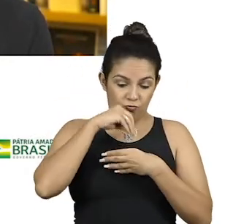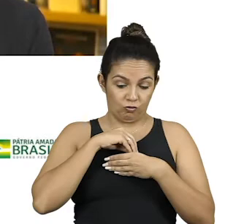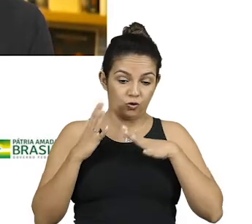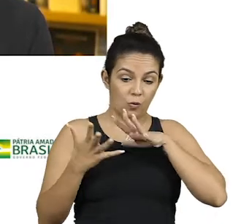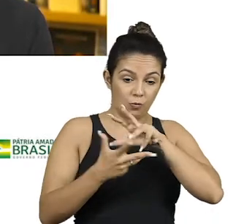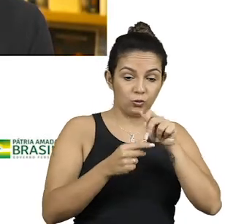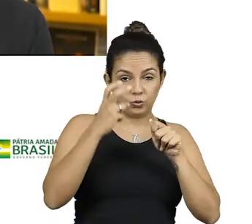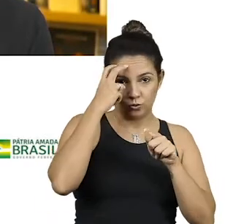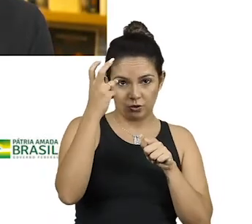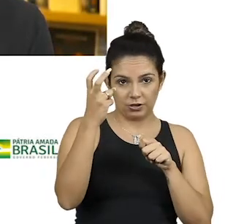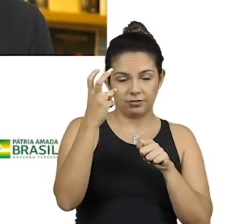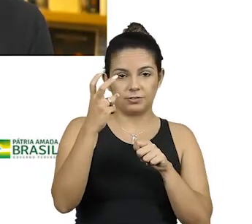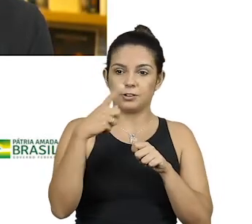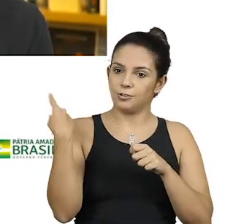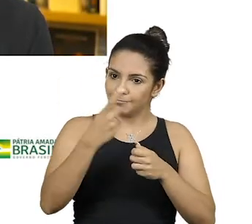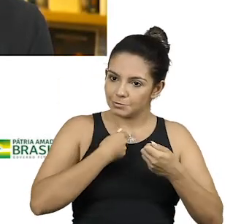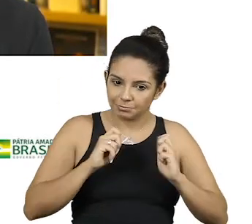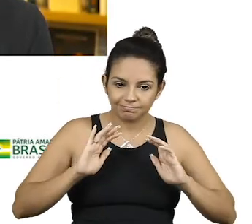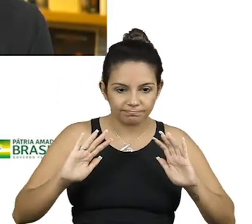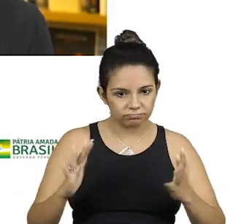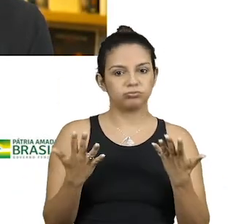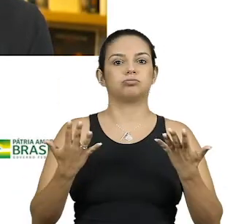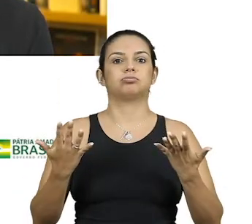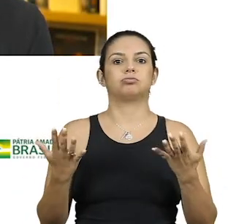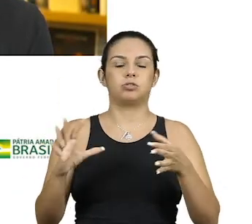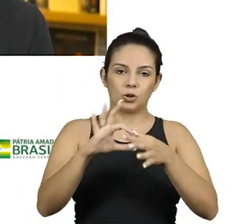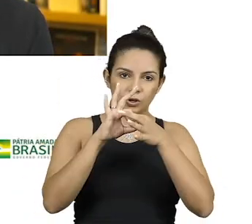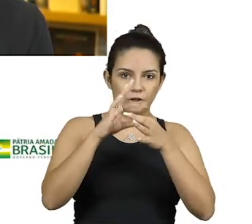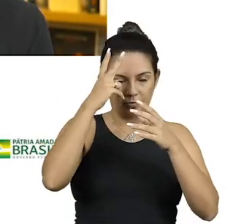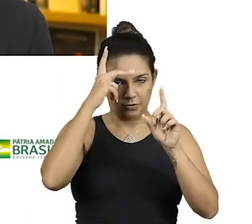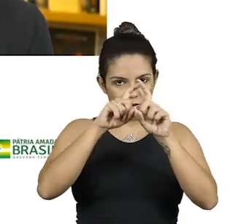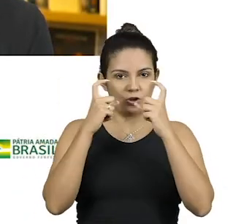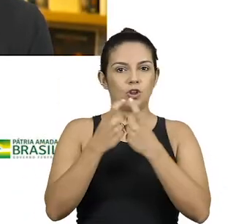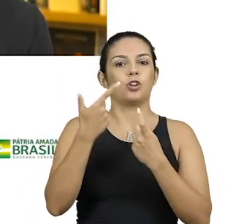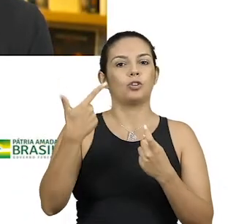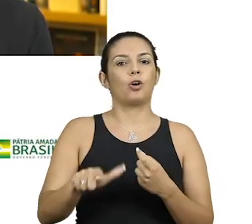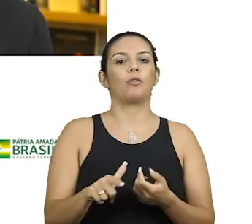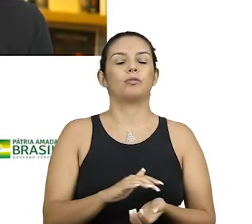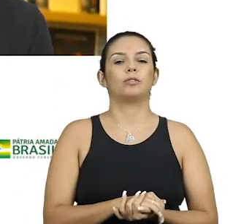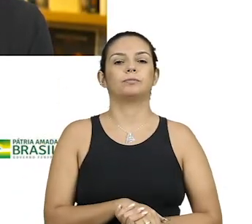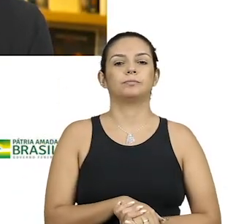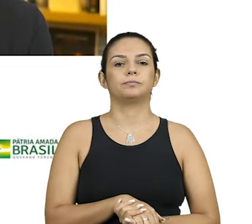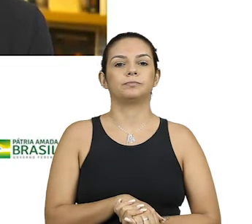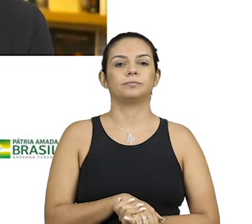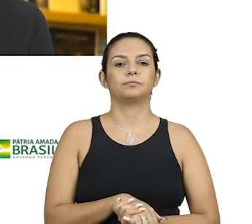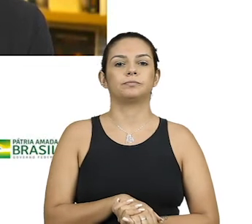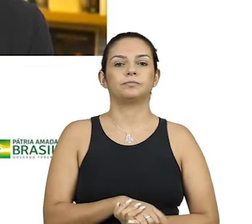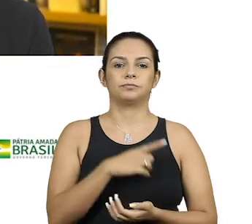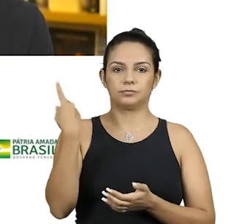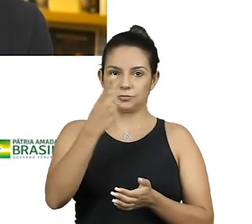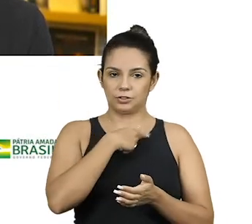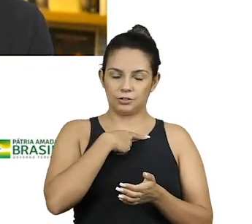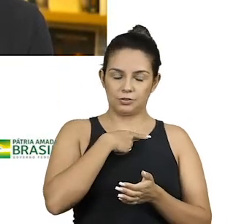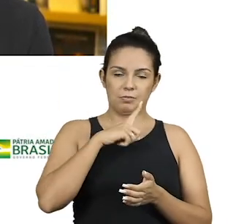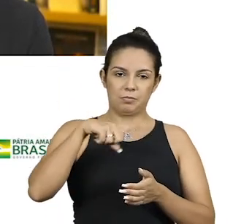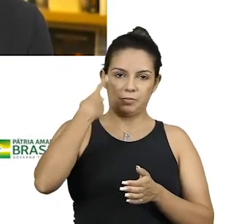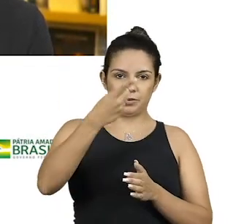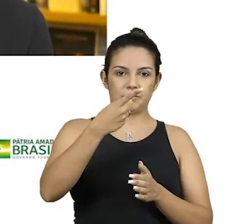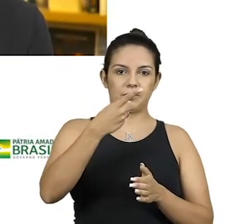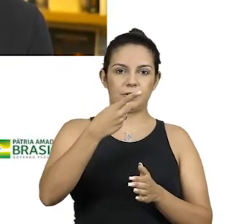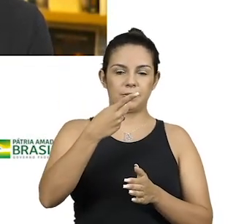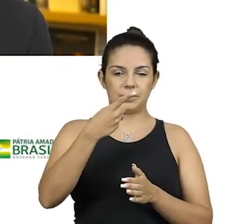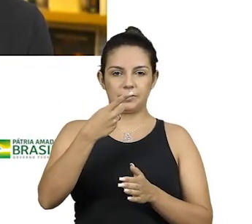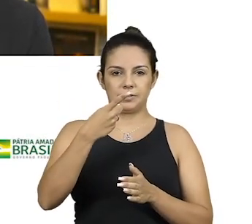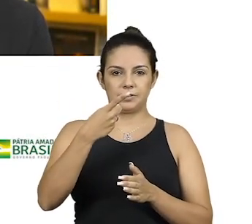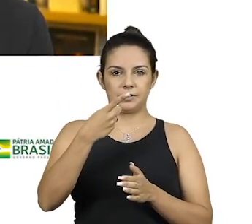mundo cultural, caberá a nós reunir pessoas novamente. Essa é a nossa próxima e